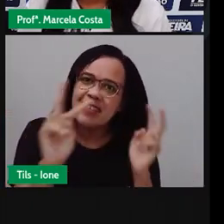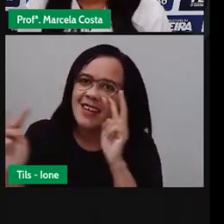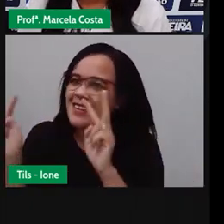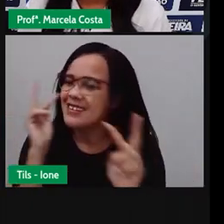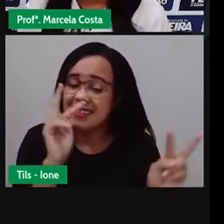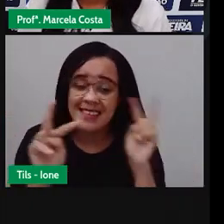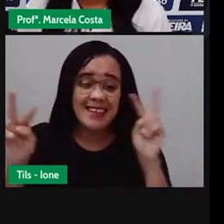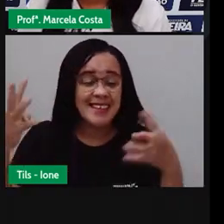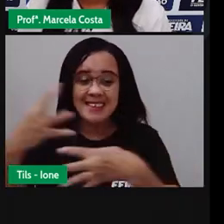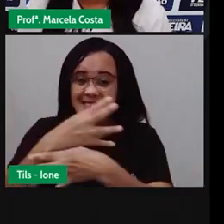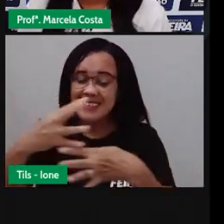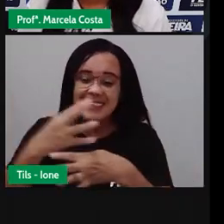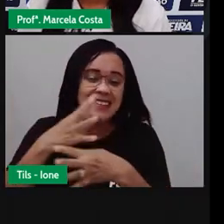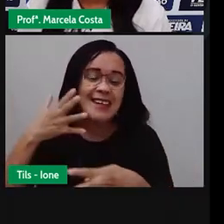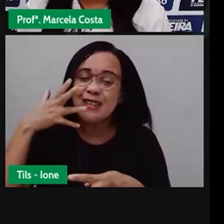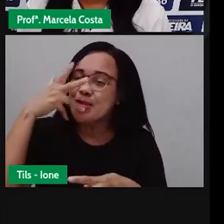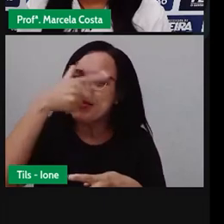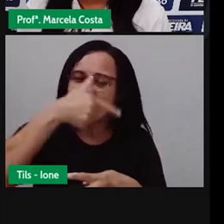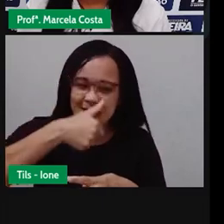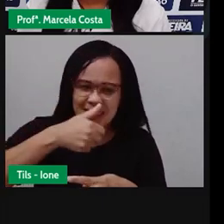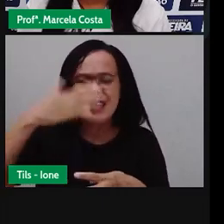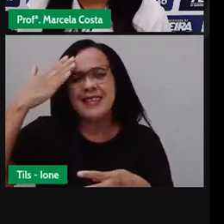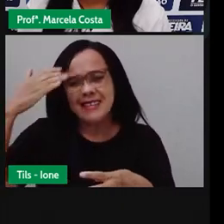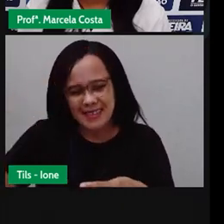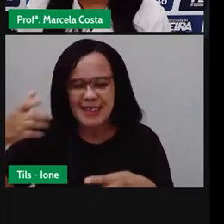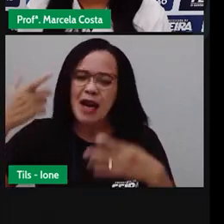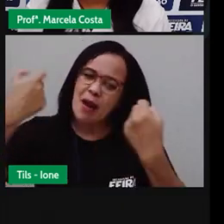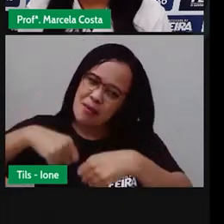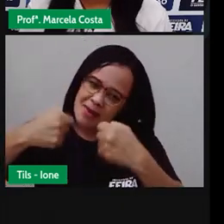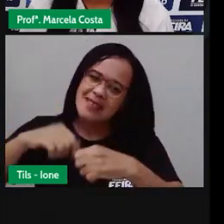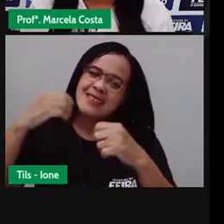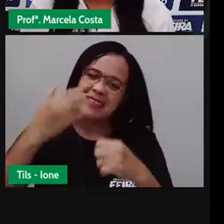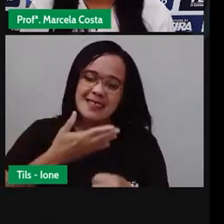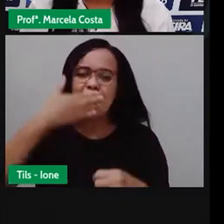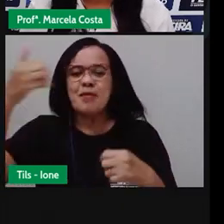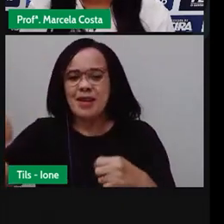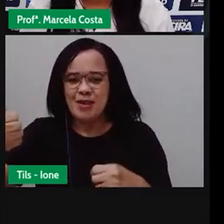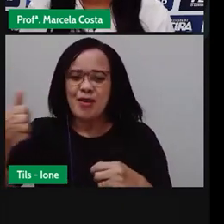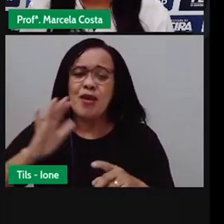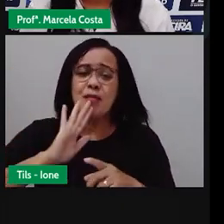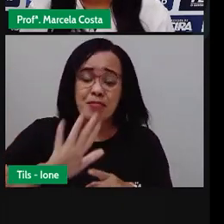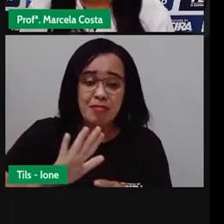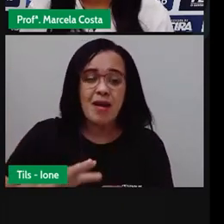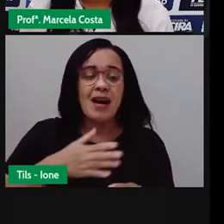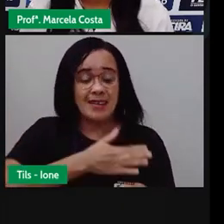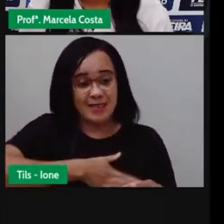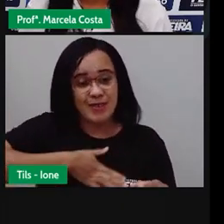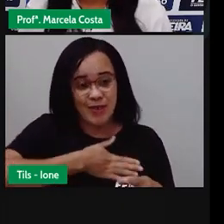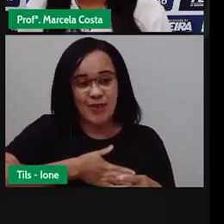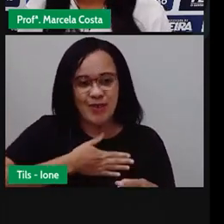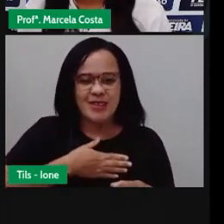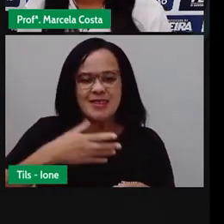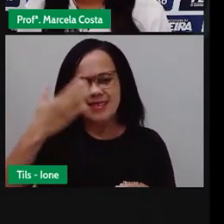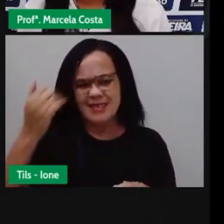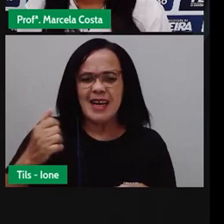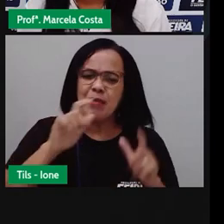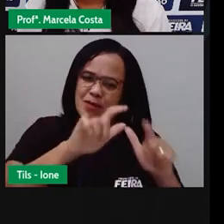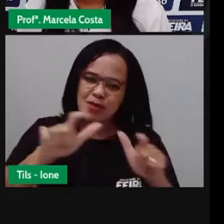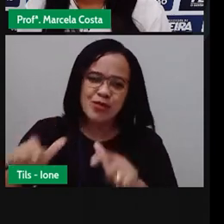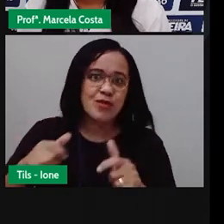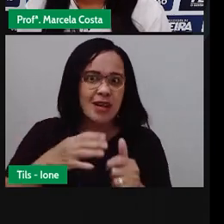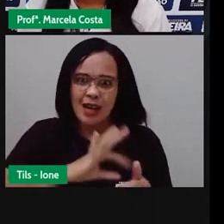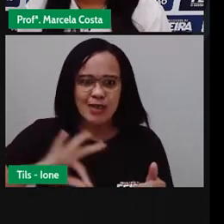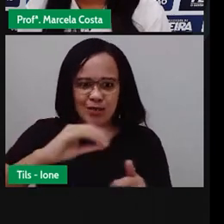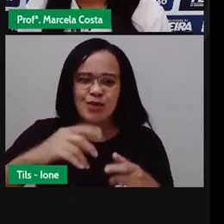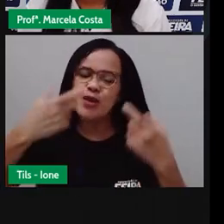Sei que a minha cidade precisa melhorar muito em muitos aspectos, mas todo lugar precisa de uma melhora. e a partir da